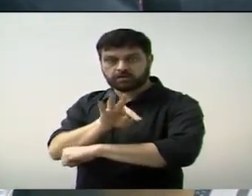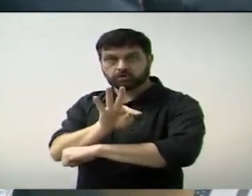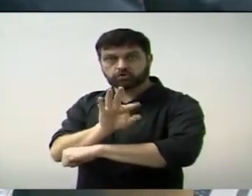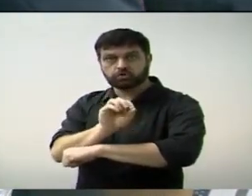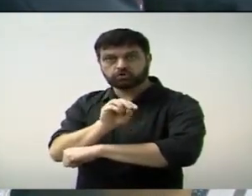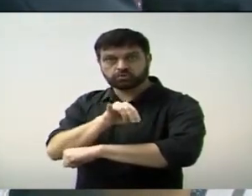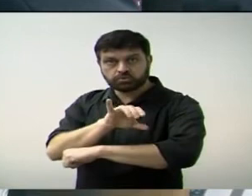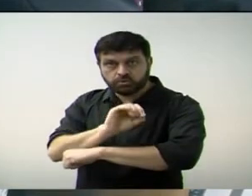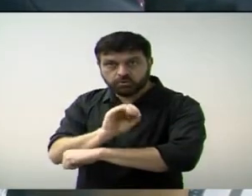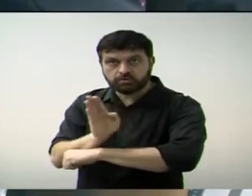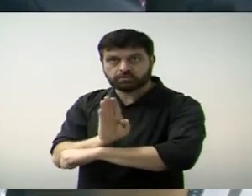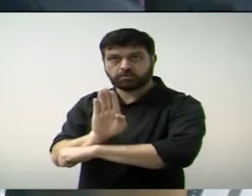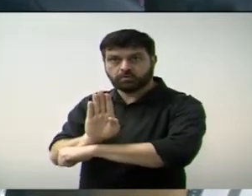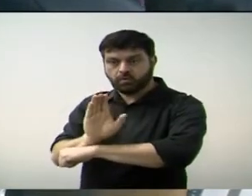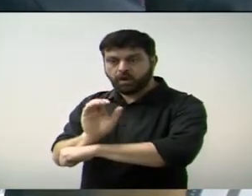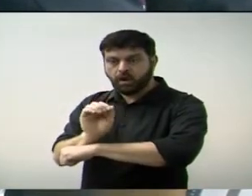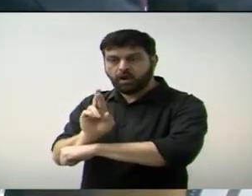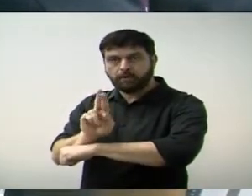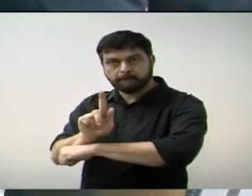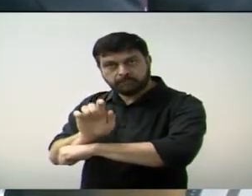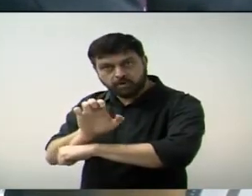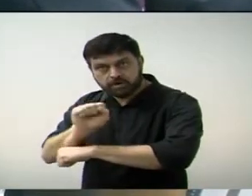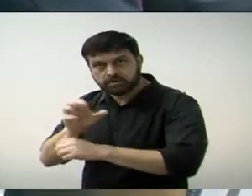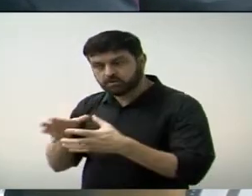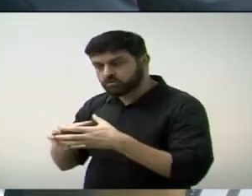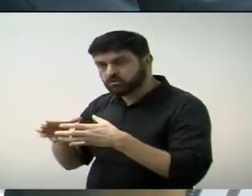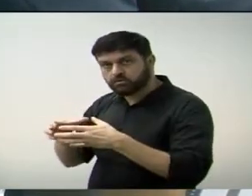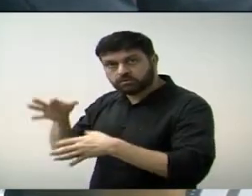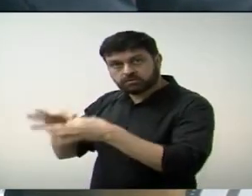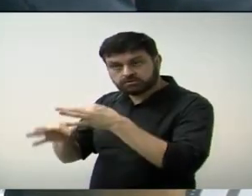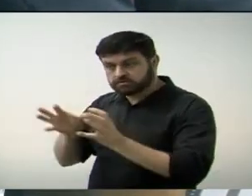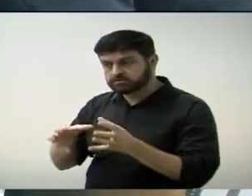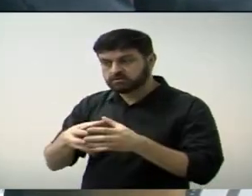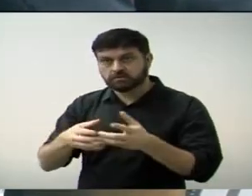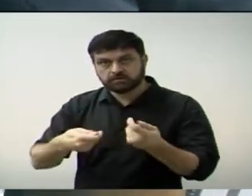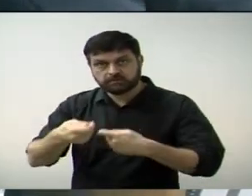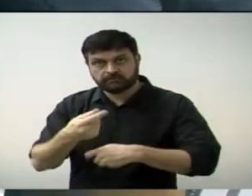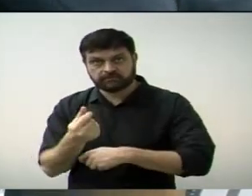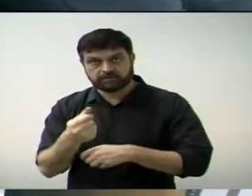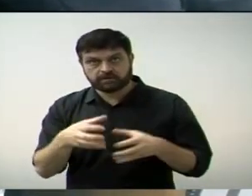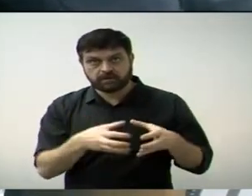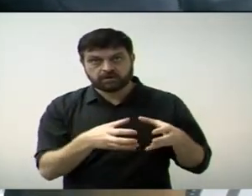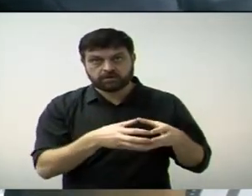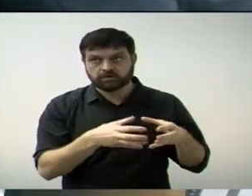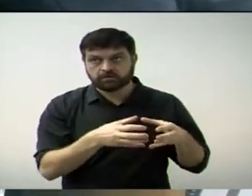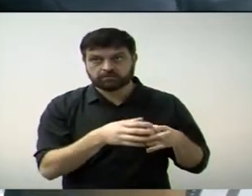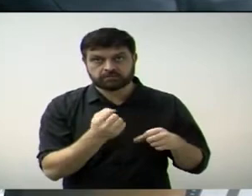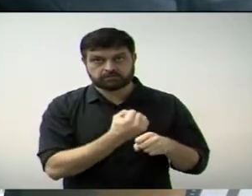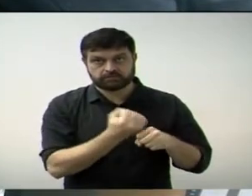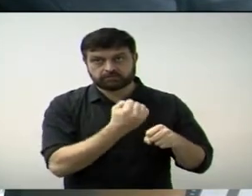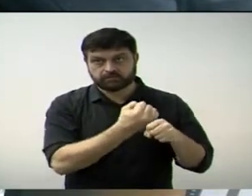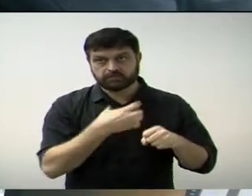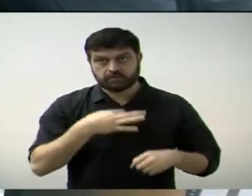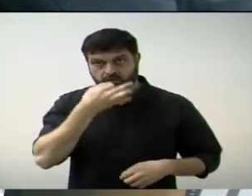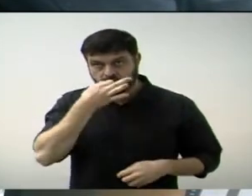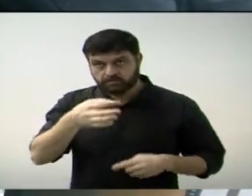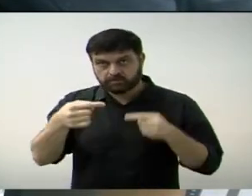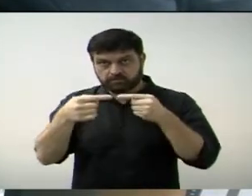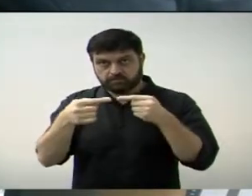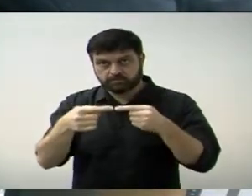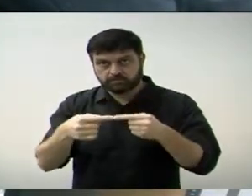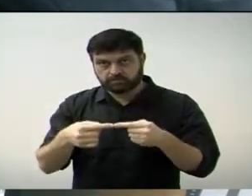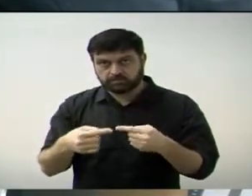pareceres 29 da Comissão de Justiça, 33 da Comissão de Finanças e 37 da Comissão de Obras Favoráveis.